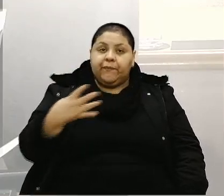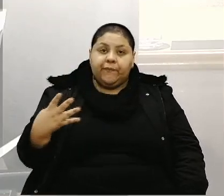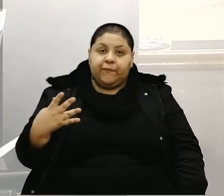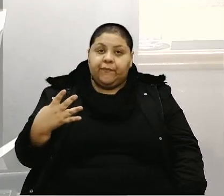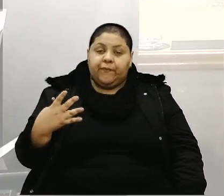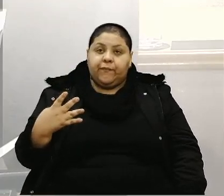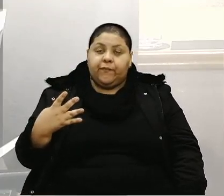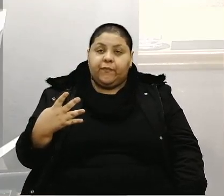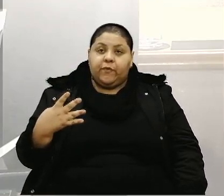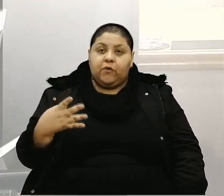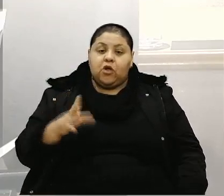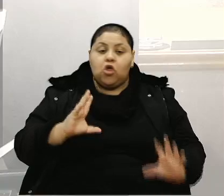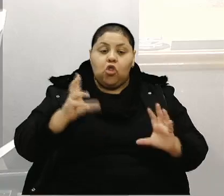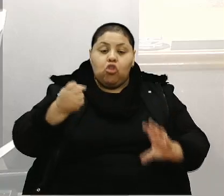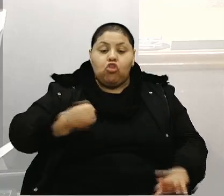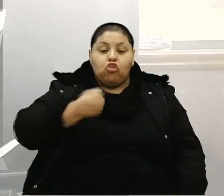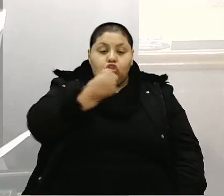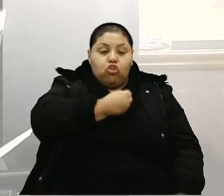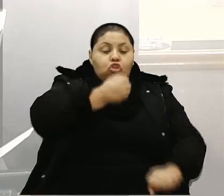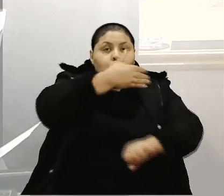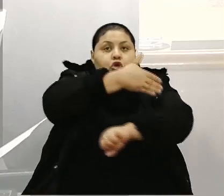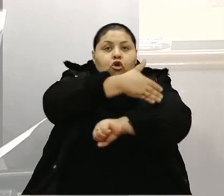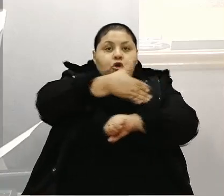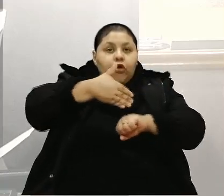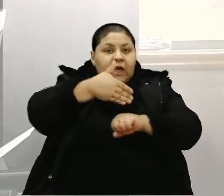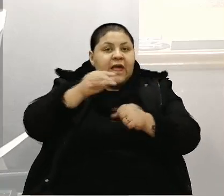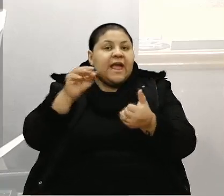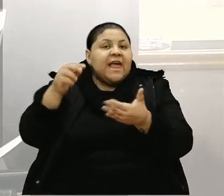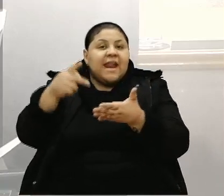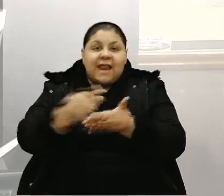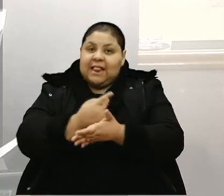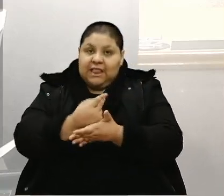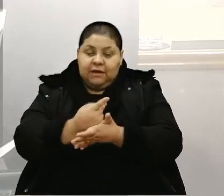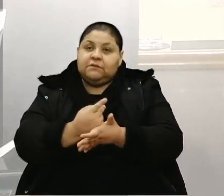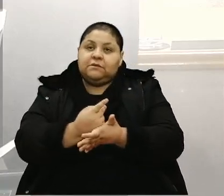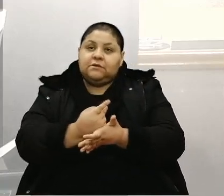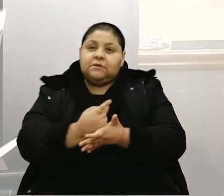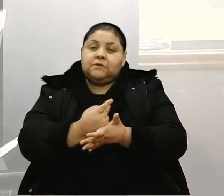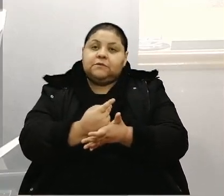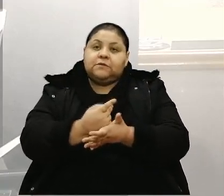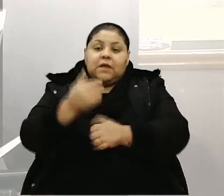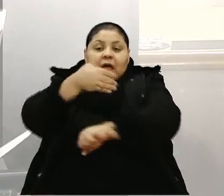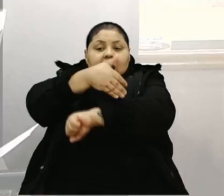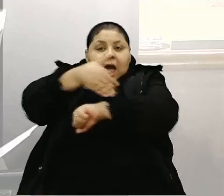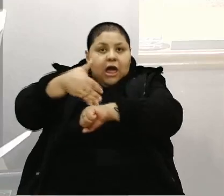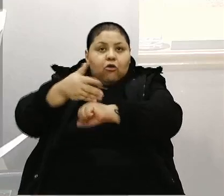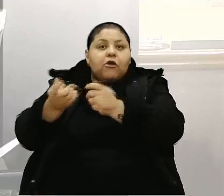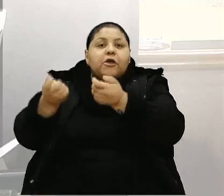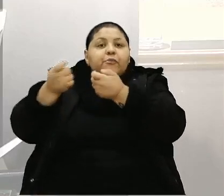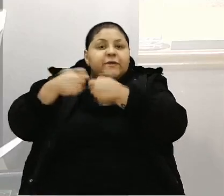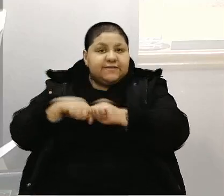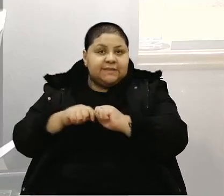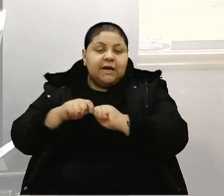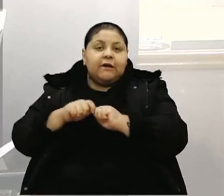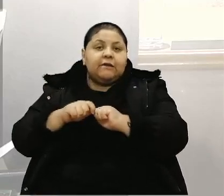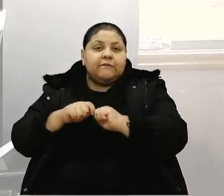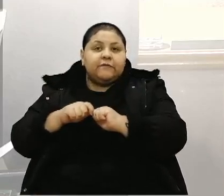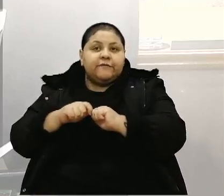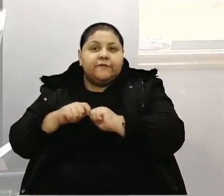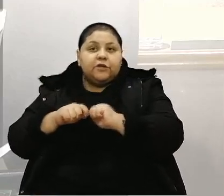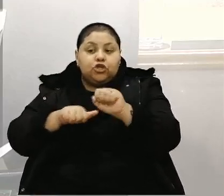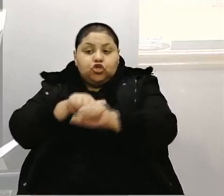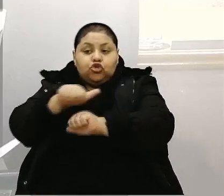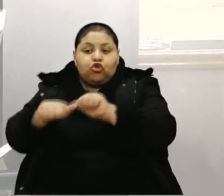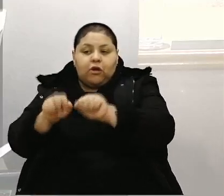onde a codificação da rua foi incorretamente atribuída. A via que deveria ter sido denominada